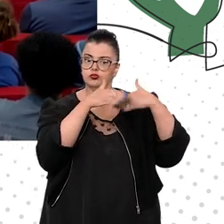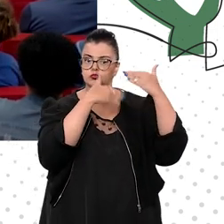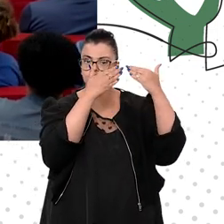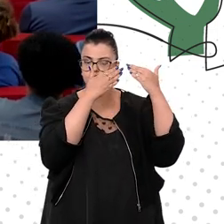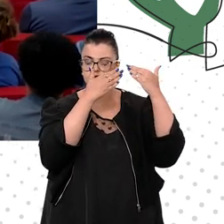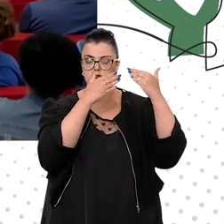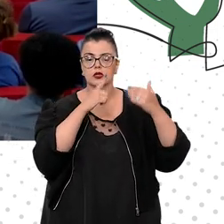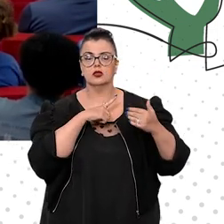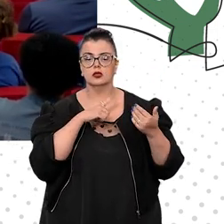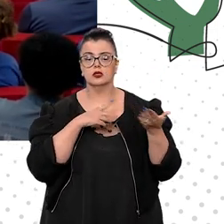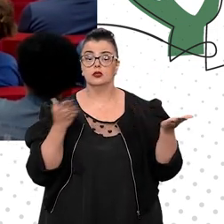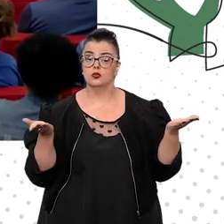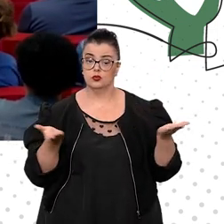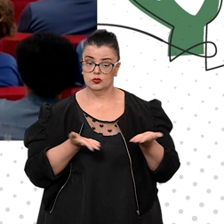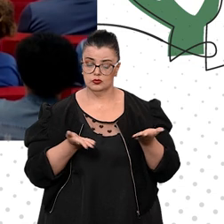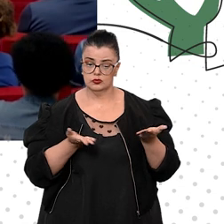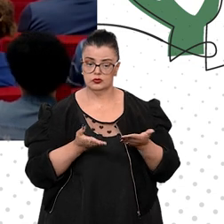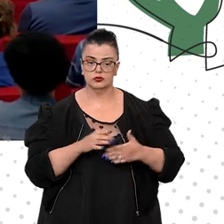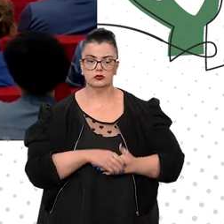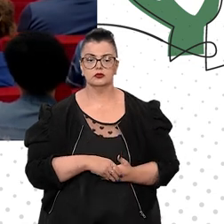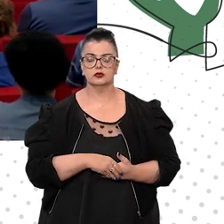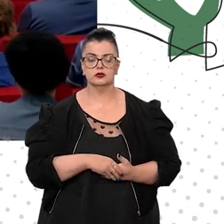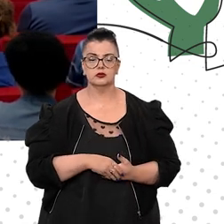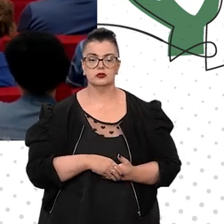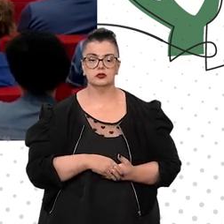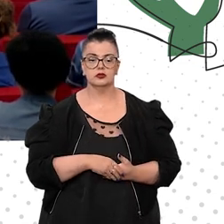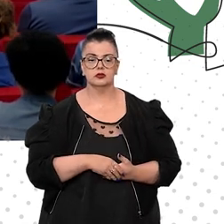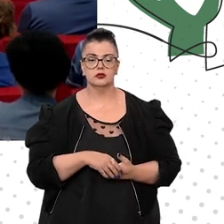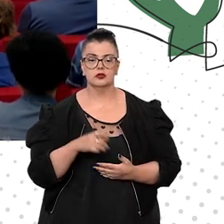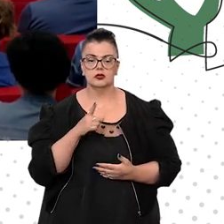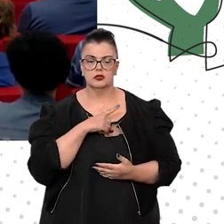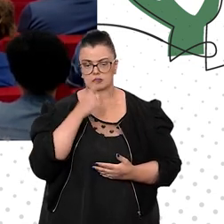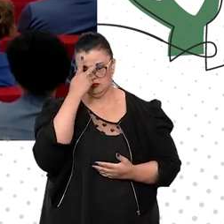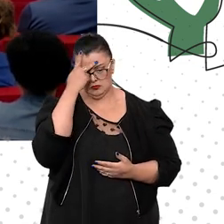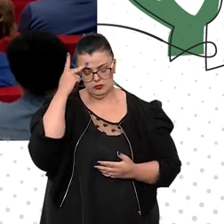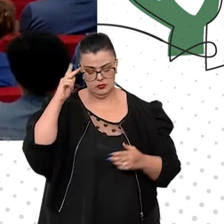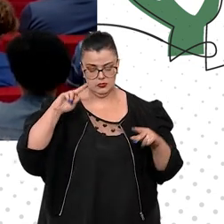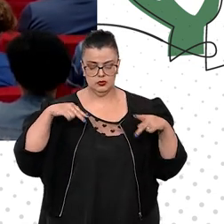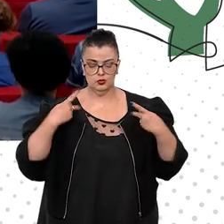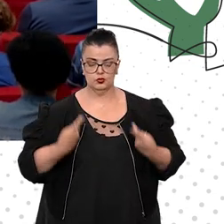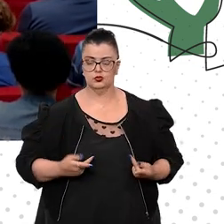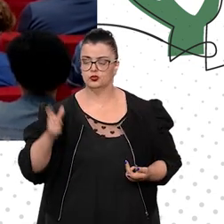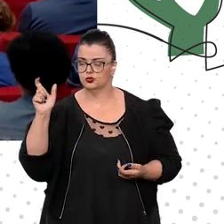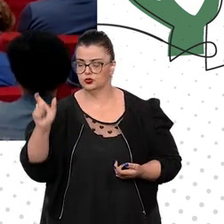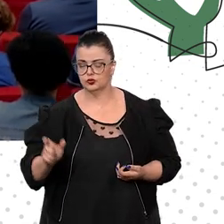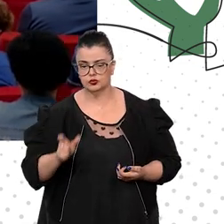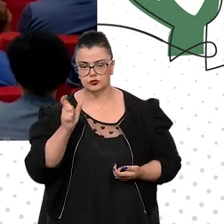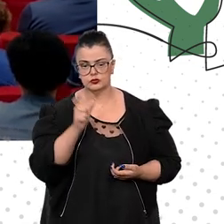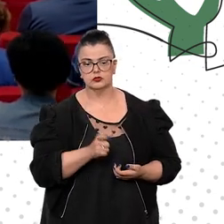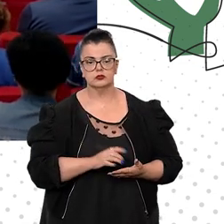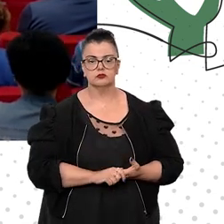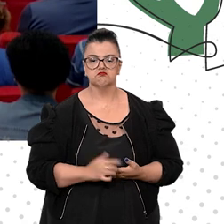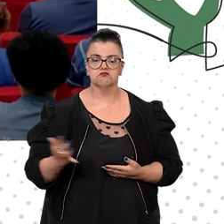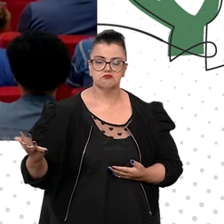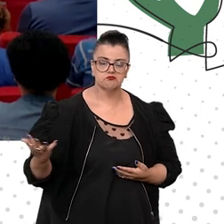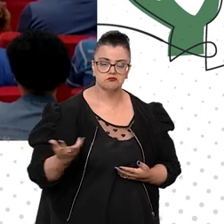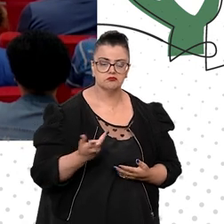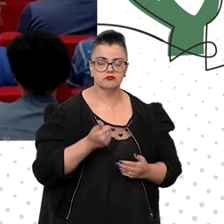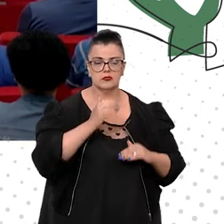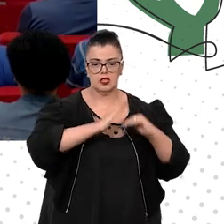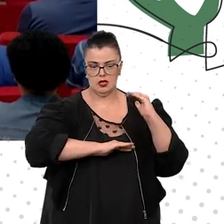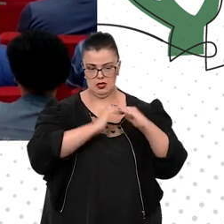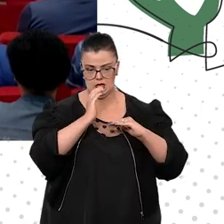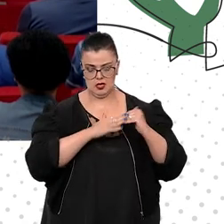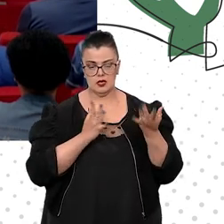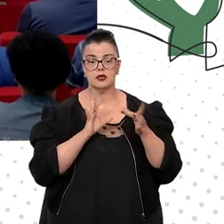que nós temos aqui são seres humanos extremamente capazes que